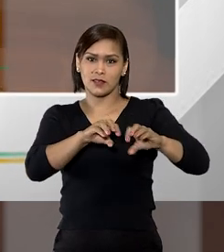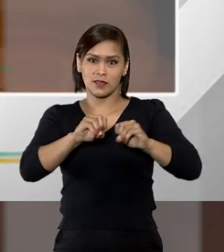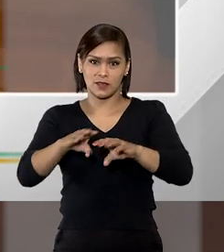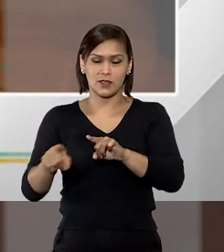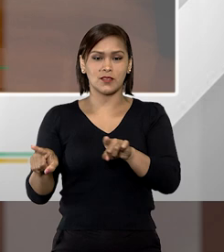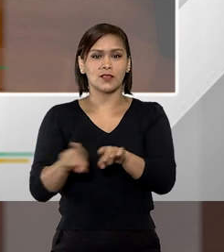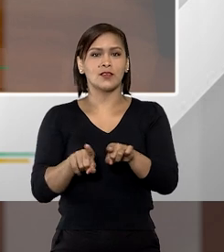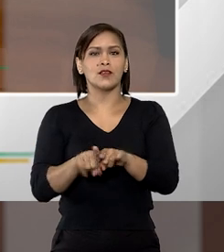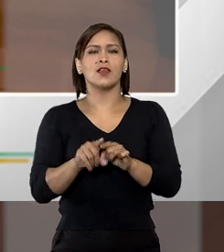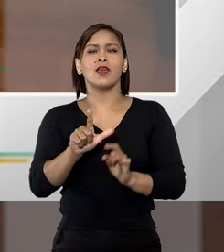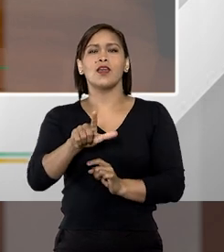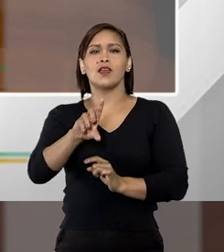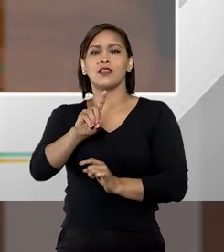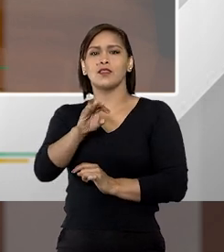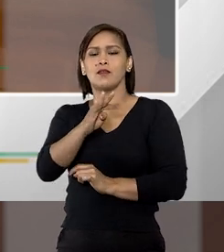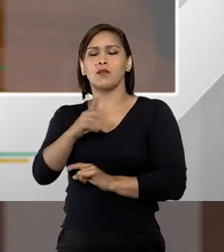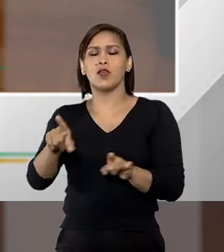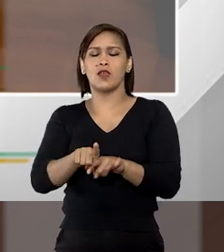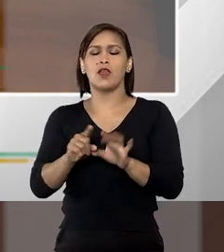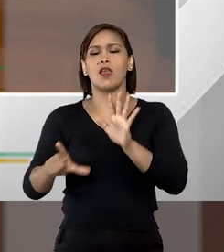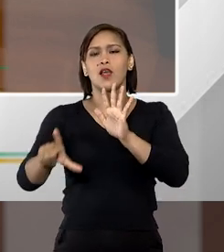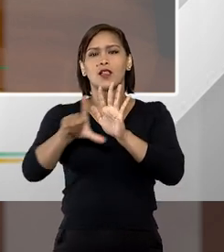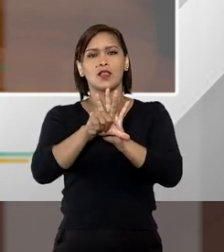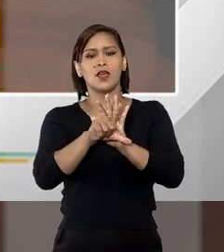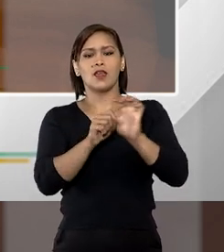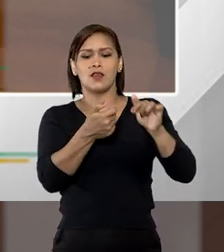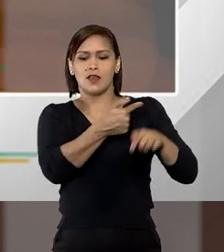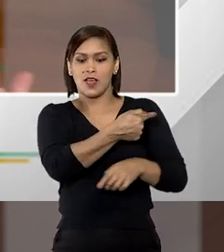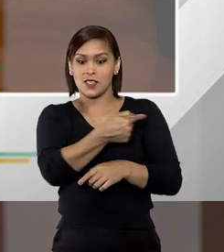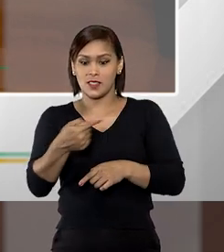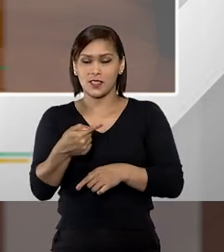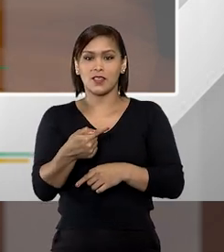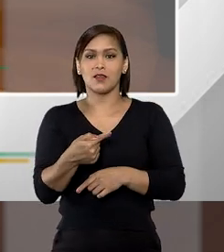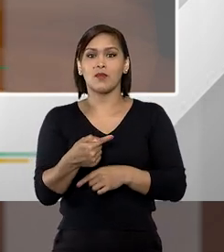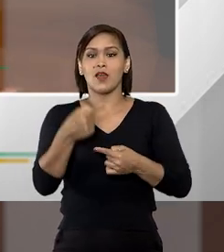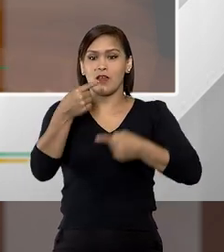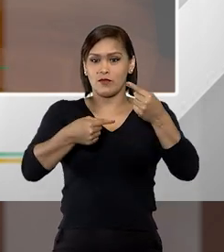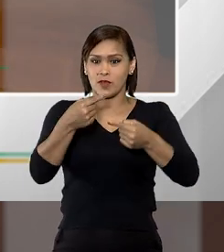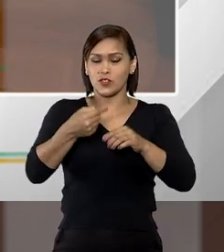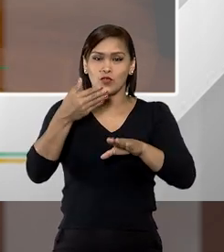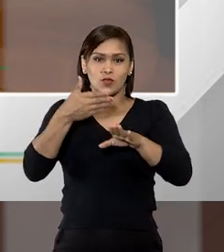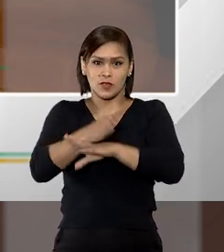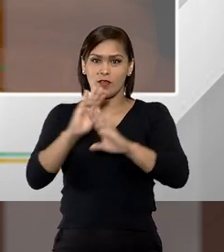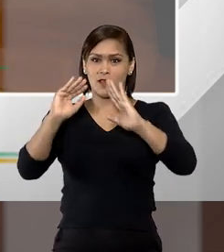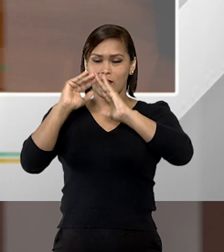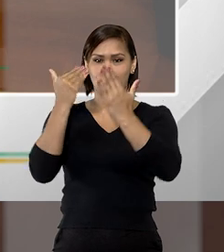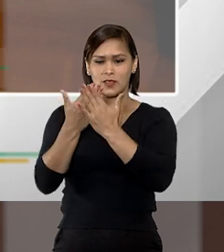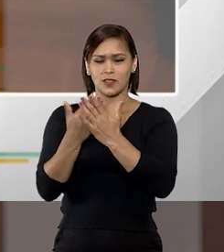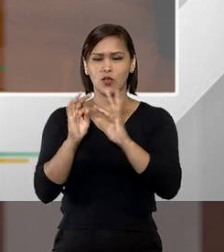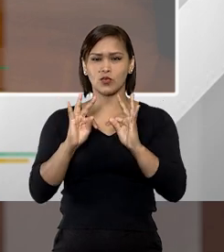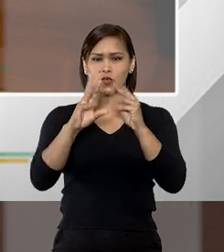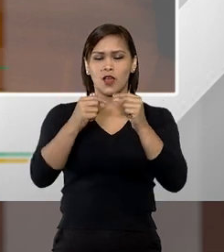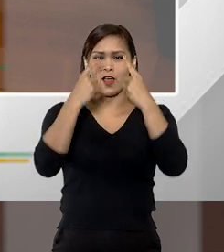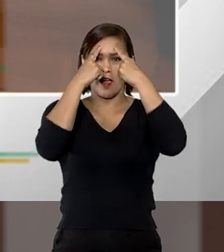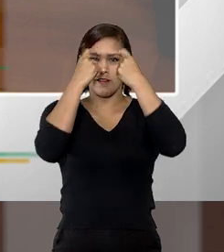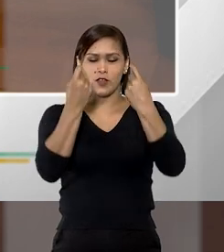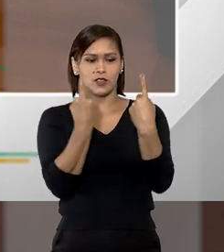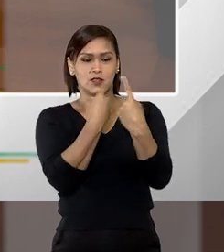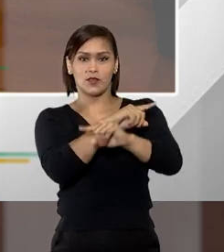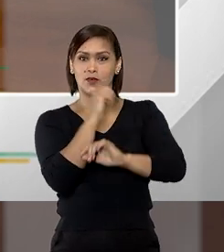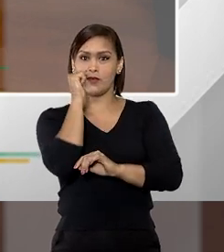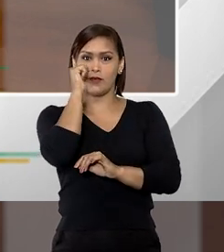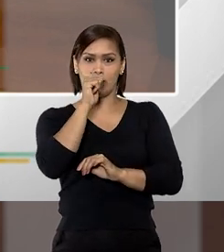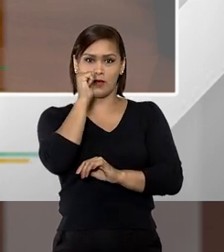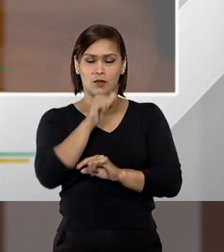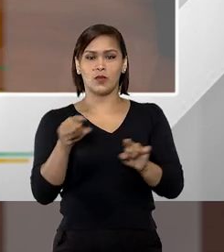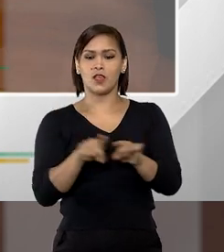e também essa mesma lei que vai instituir a semana em que vai se discutir dentro das escolas toda essa questão da violência contra a